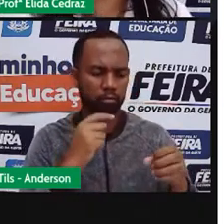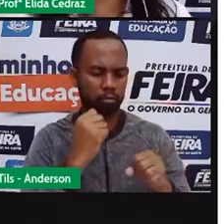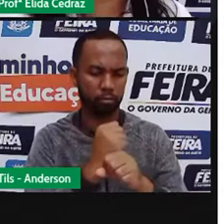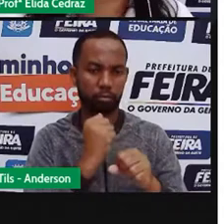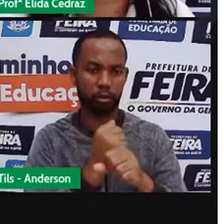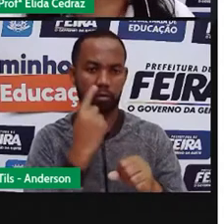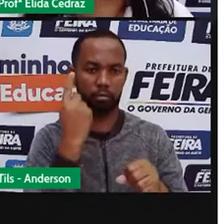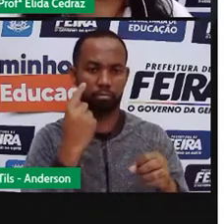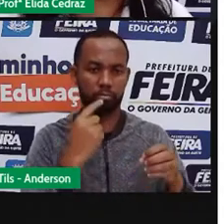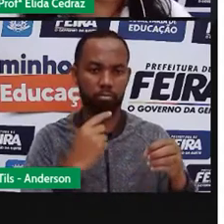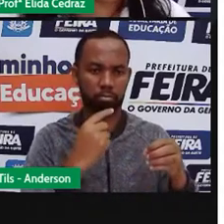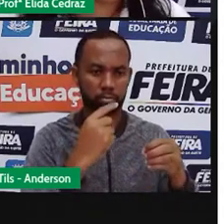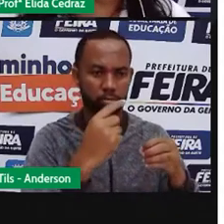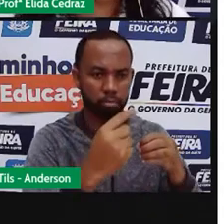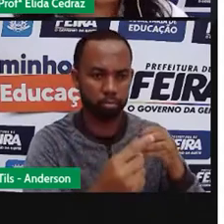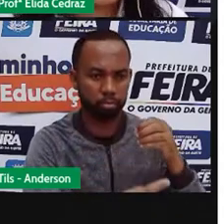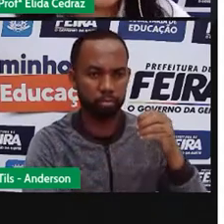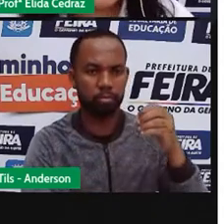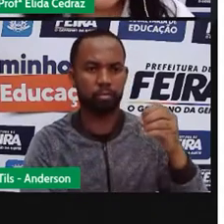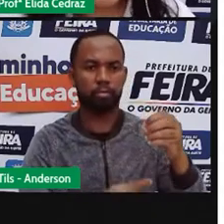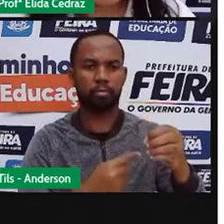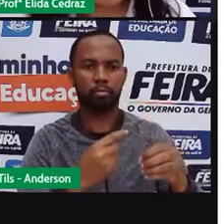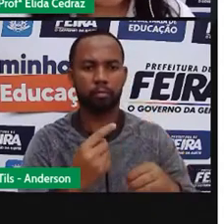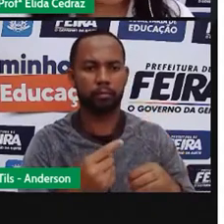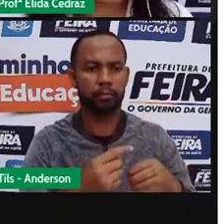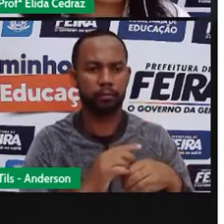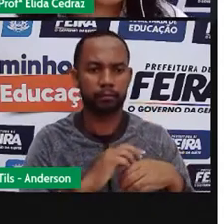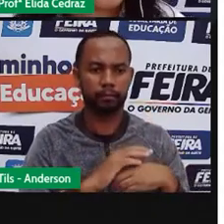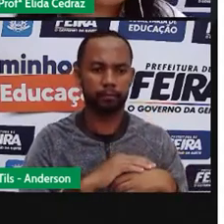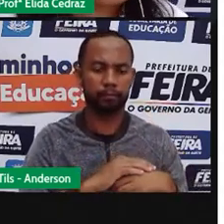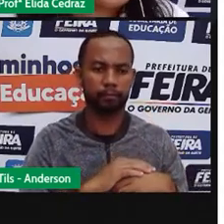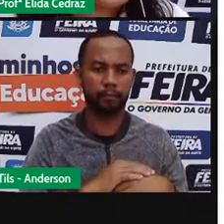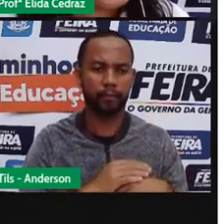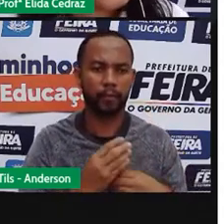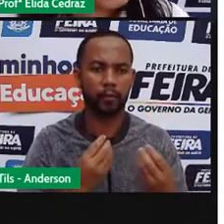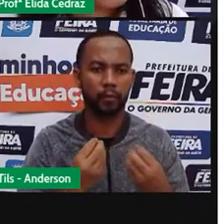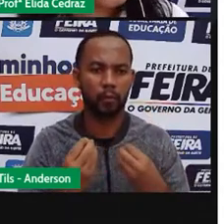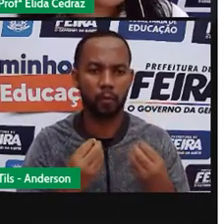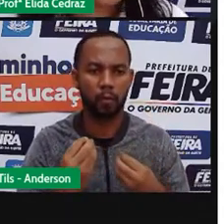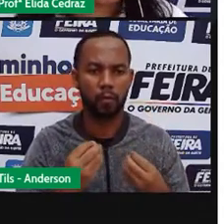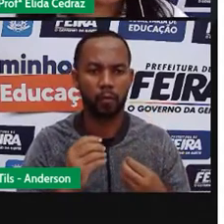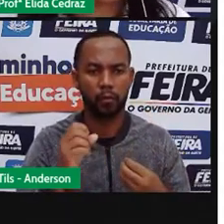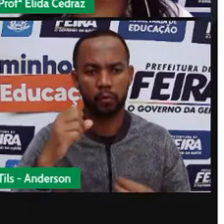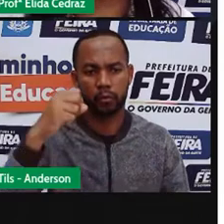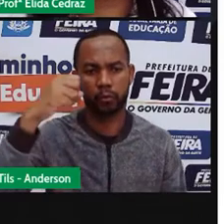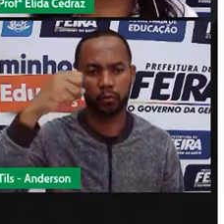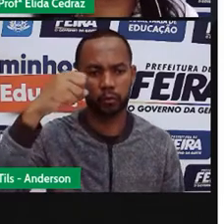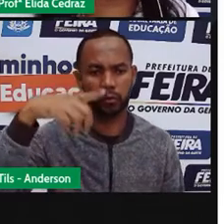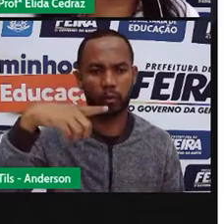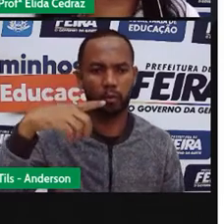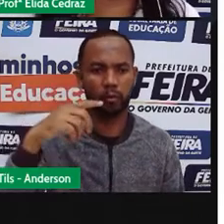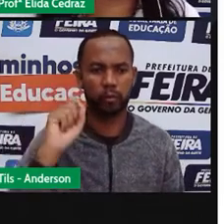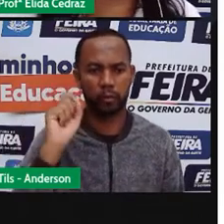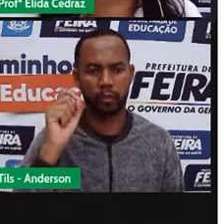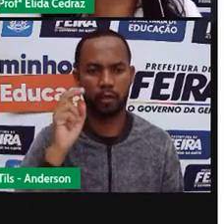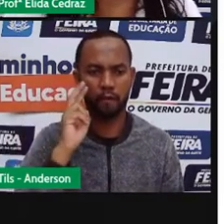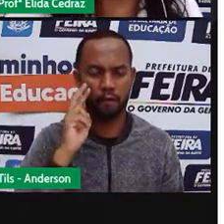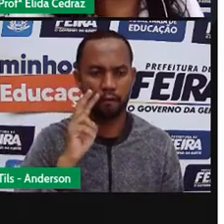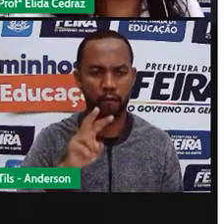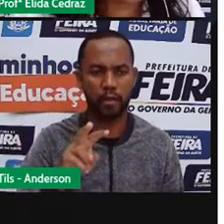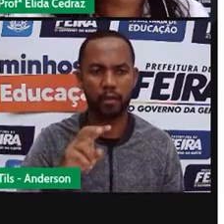volta em retorno do Sol. E o movimento aparente do Sol, ele é,